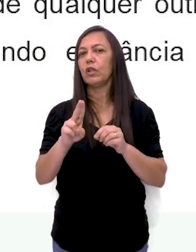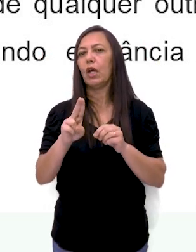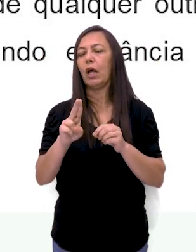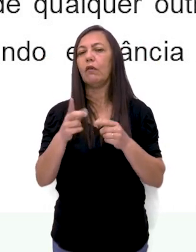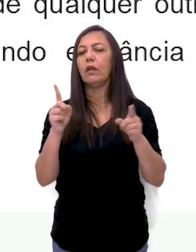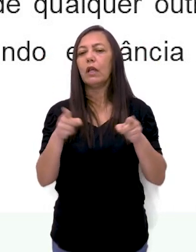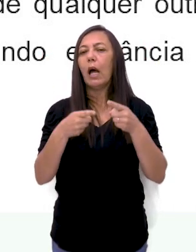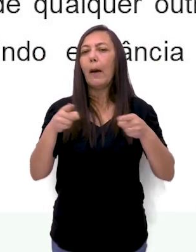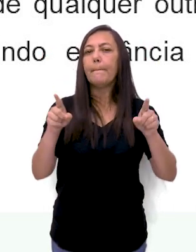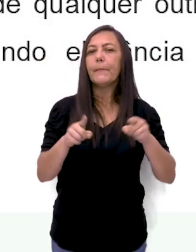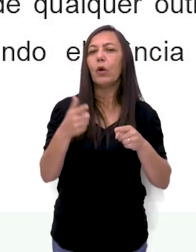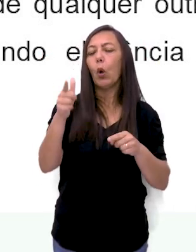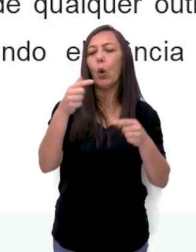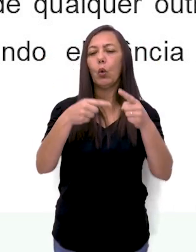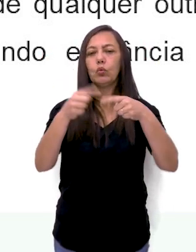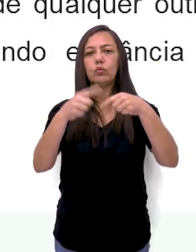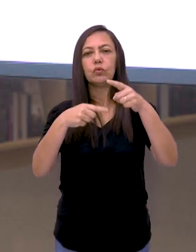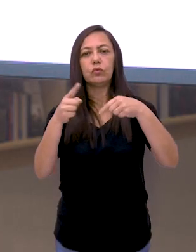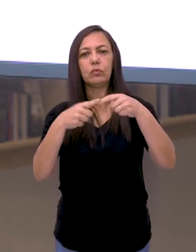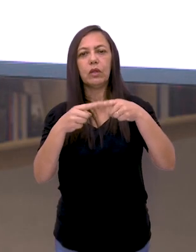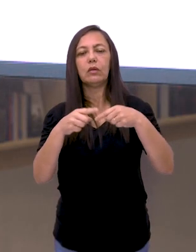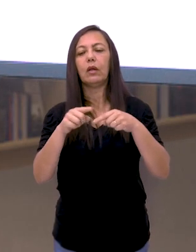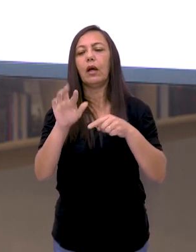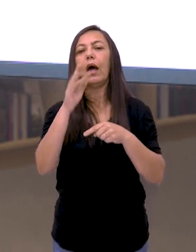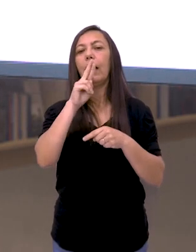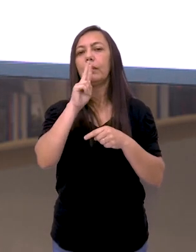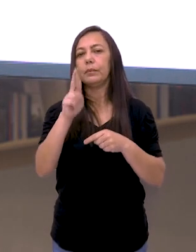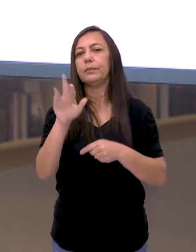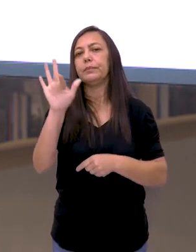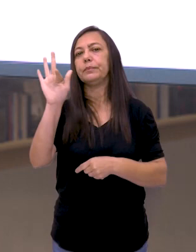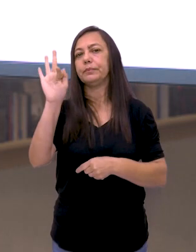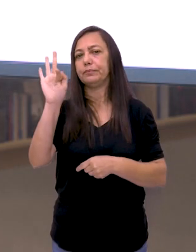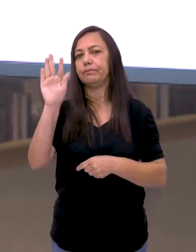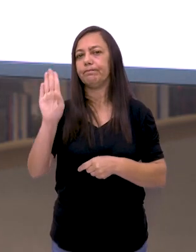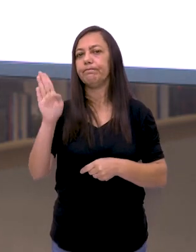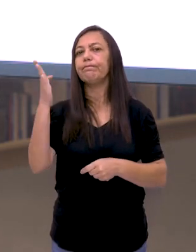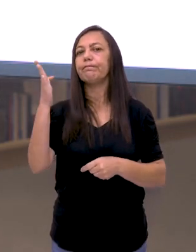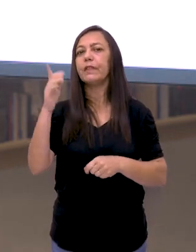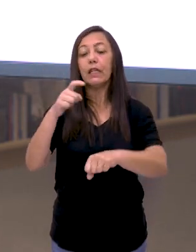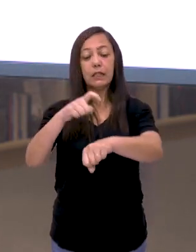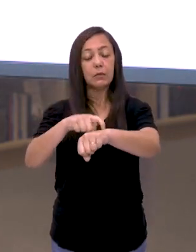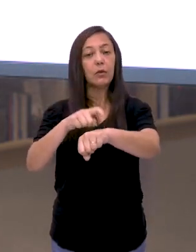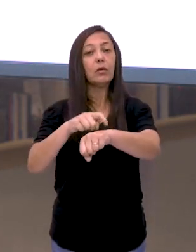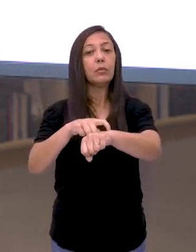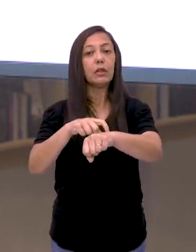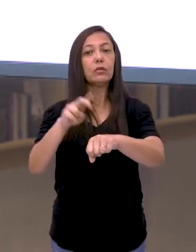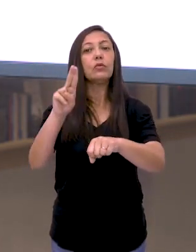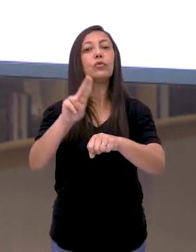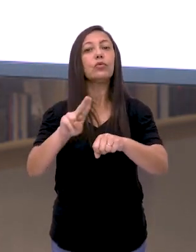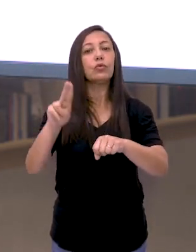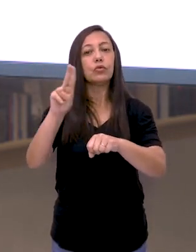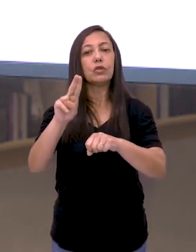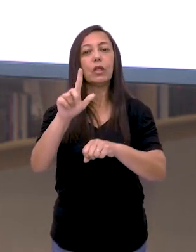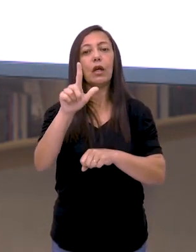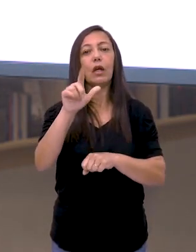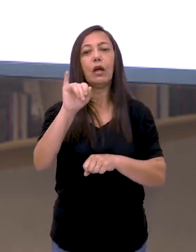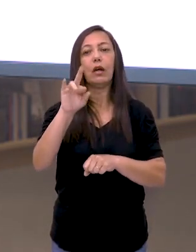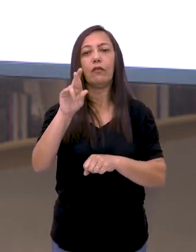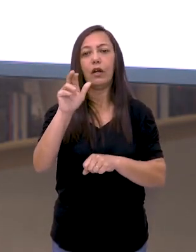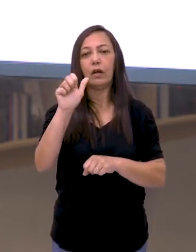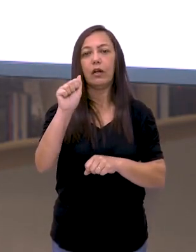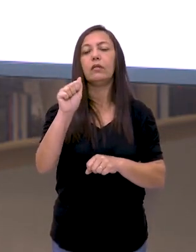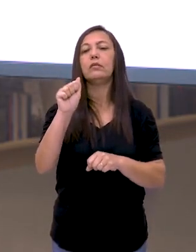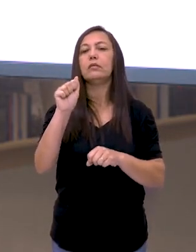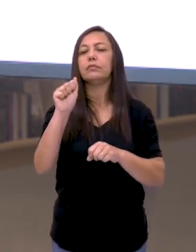ou de qualquer outro instrumento musical. Falso, porque nesse período era sim utilizada a lira e eles